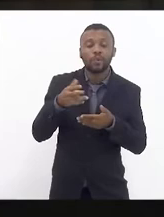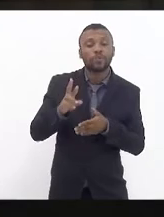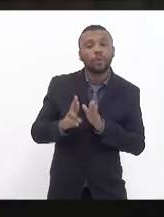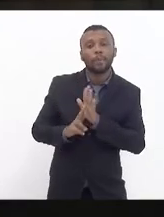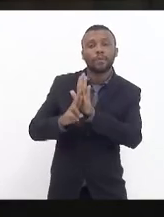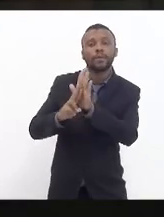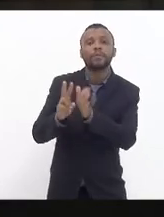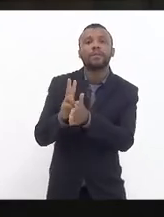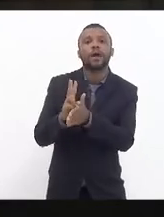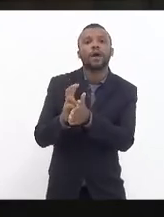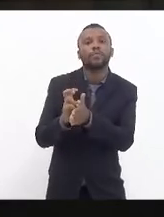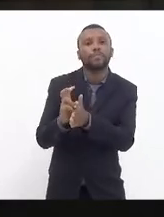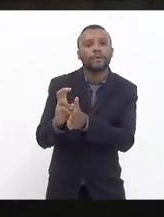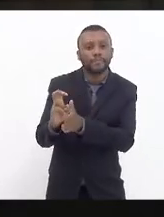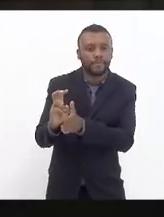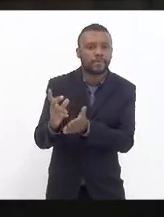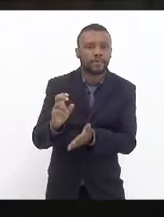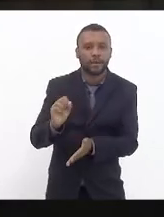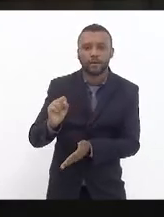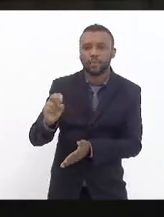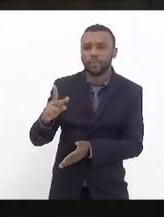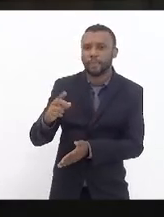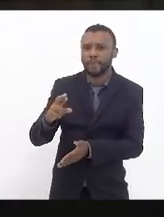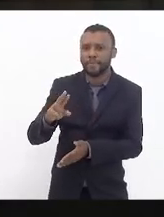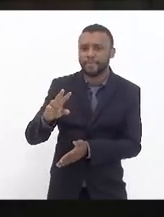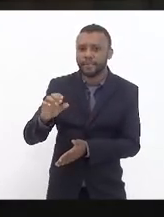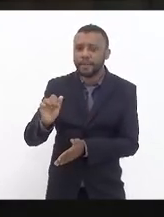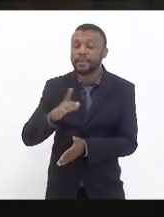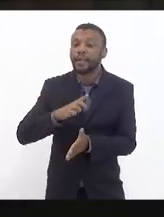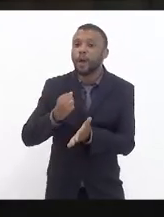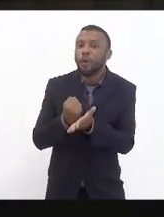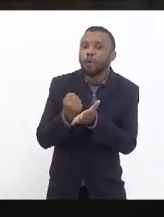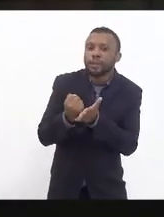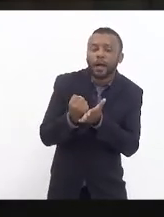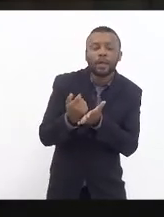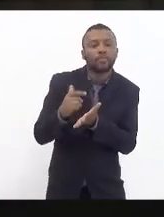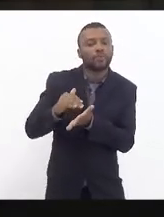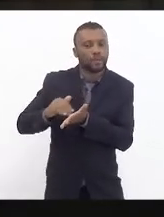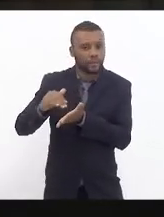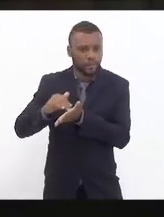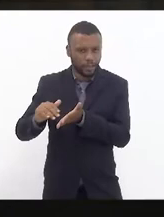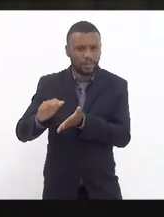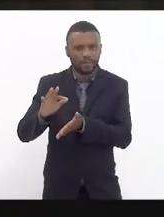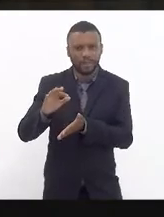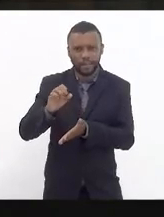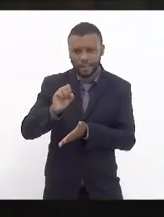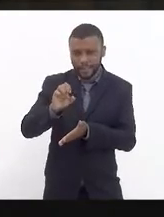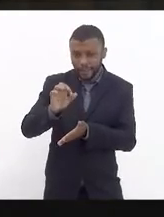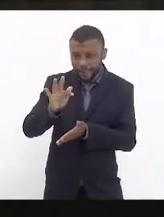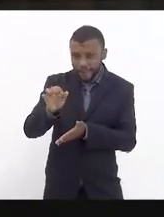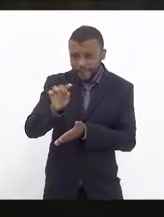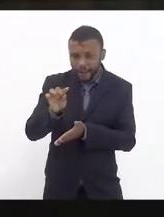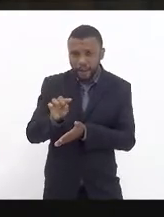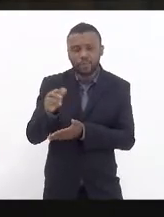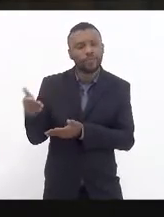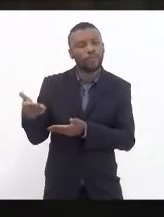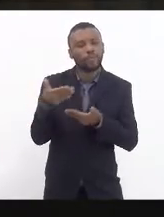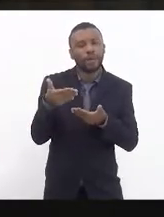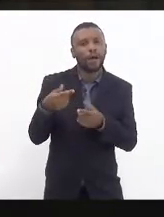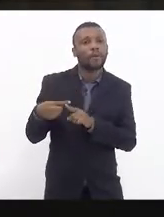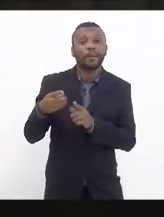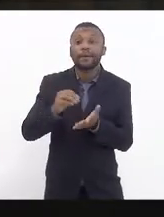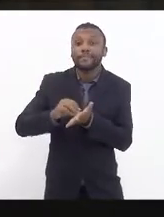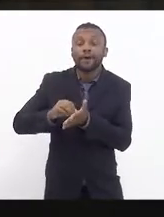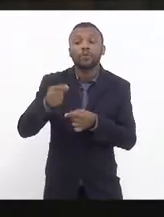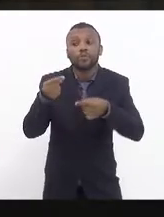porque a supervia tem a concessão e o secretário de fazenda foi convidado porque nós estamos discutindo ainda a questão do aumento